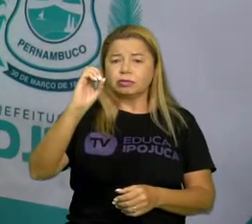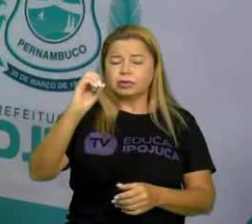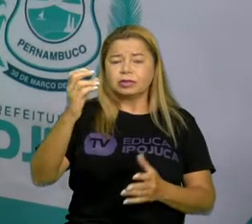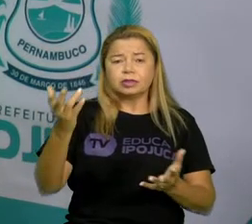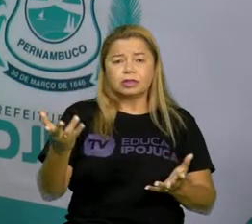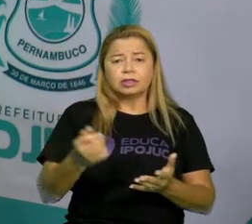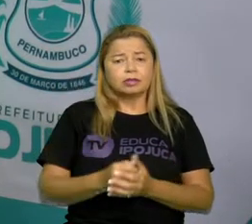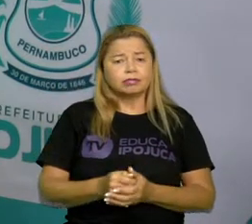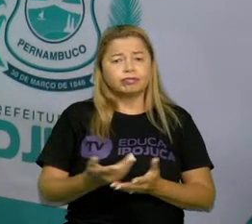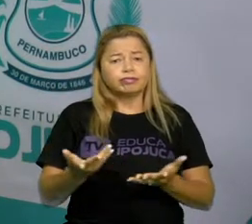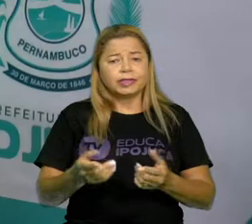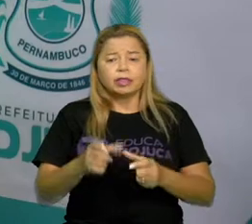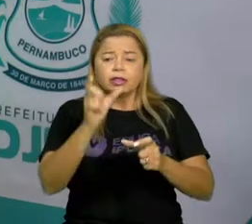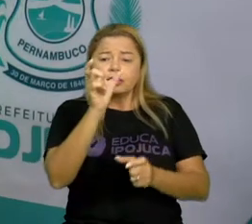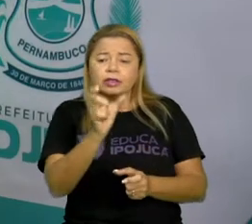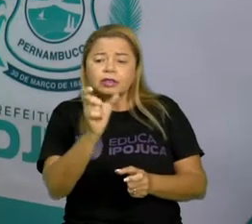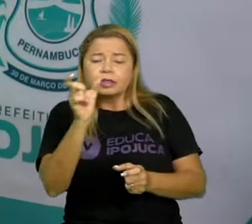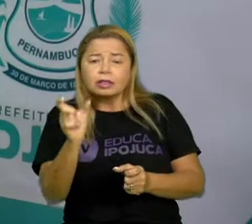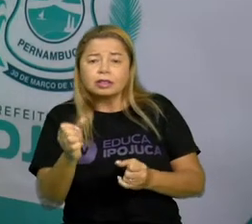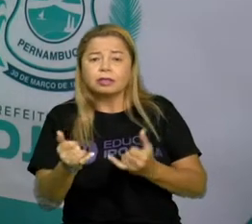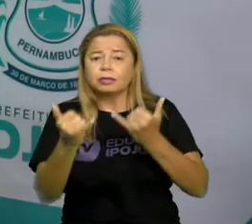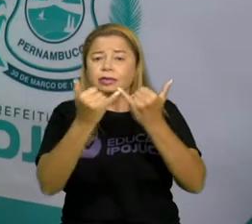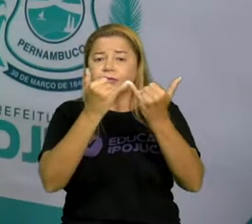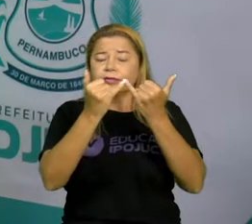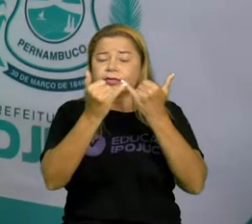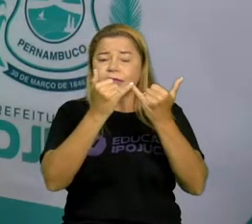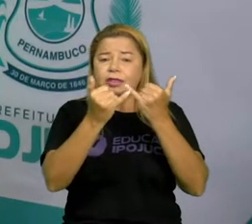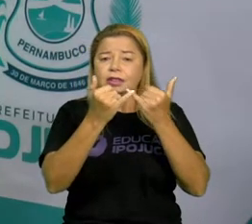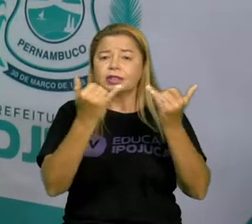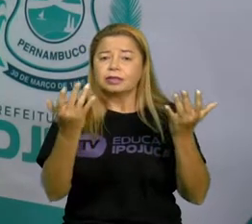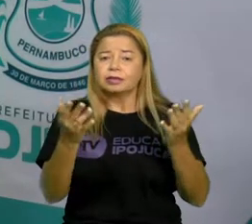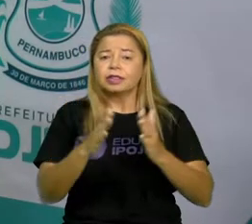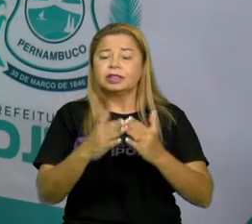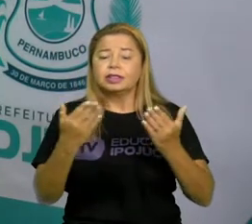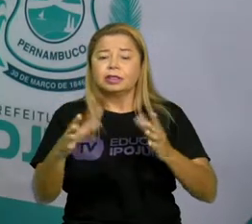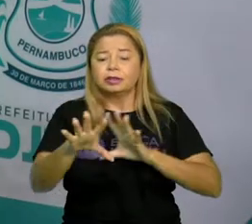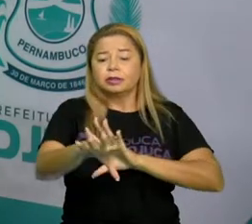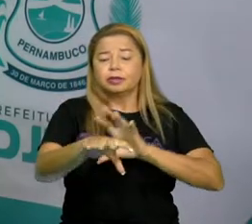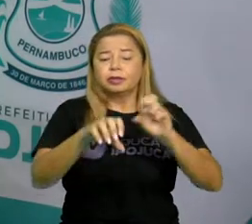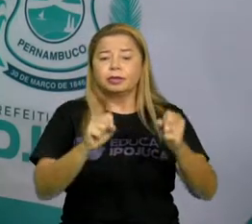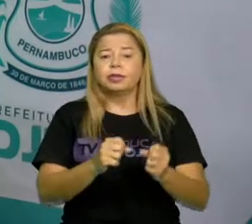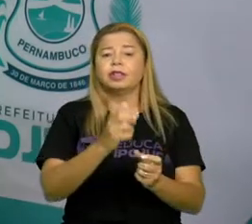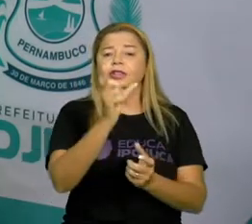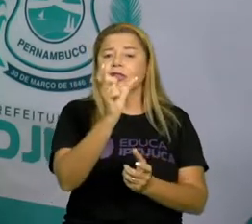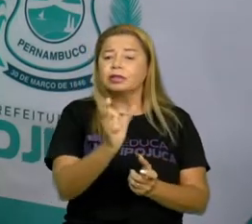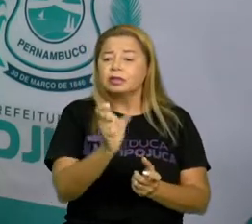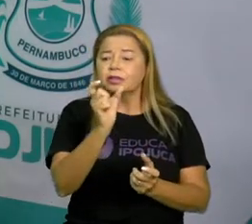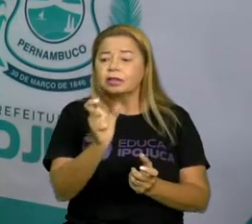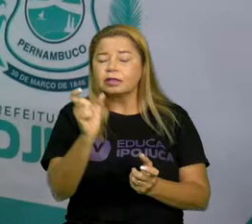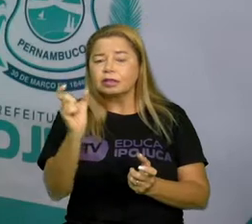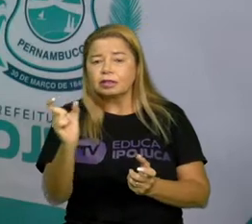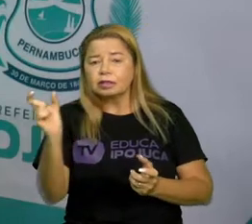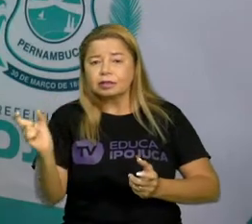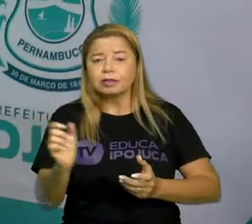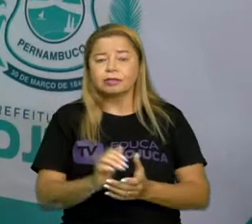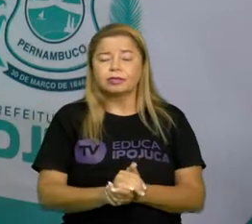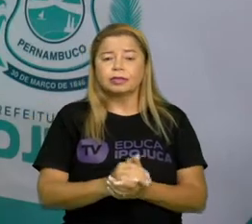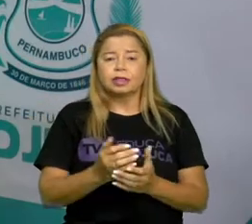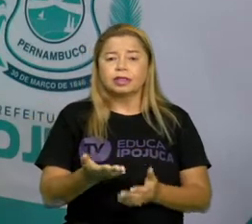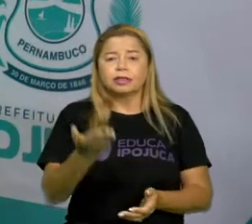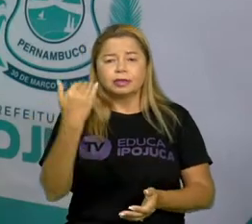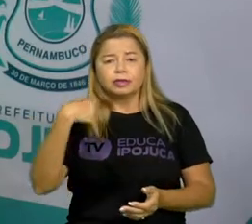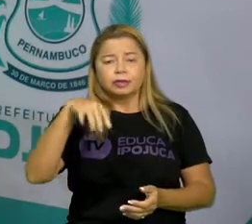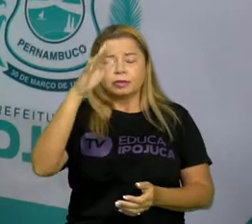igualzinha. Então, assim que se formam as sílabas, tá certo? E aqui, vamos compreender melhor esse poema.